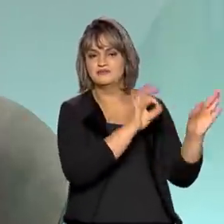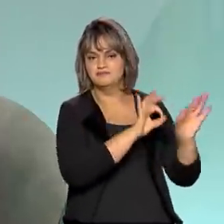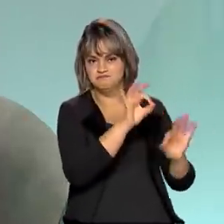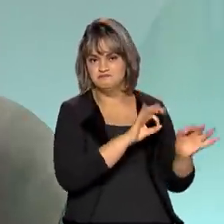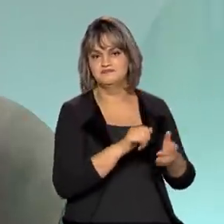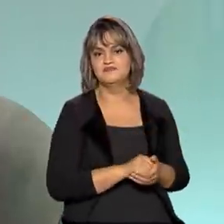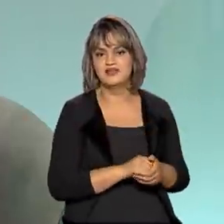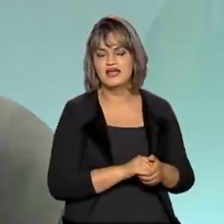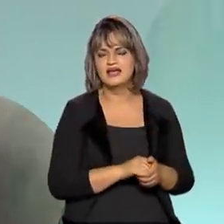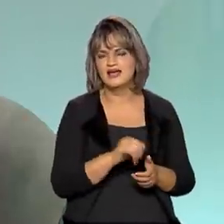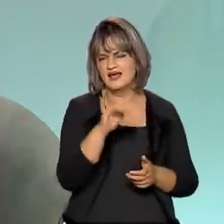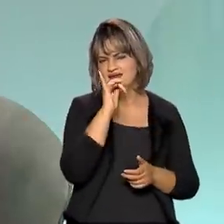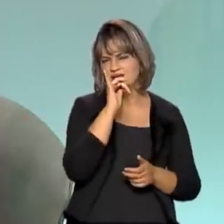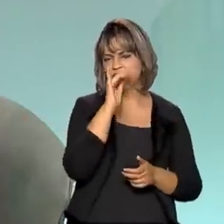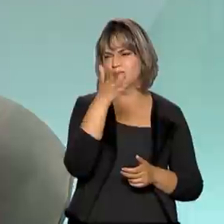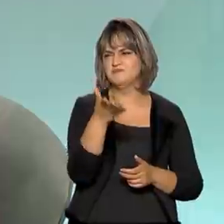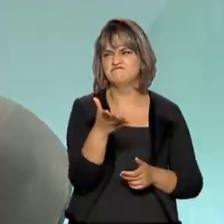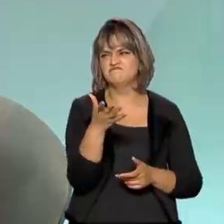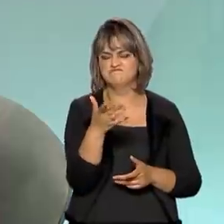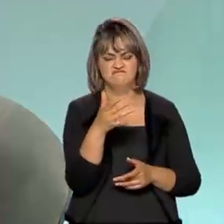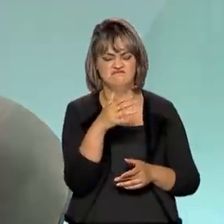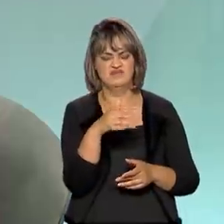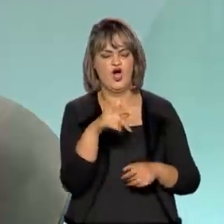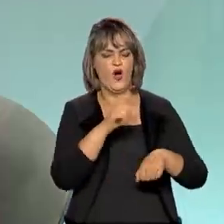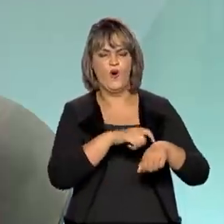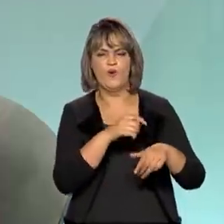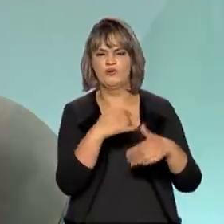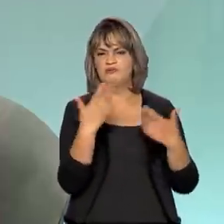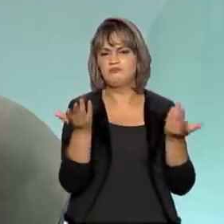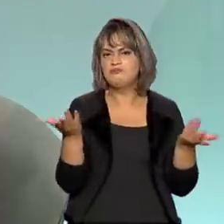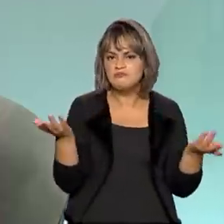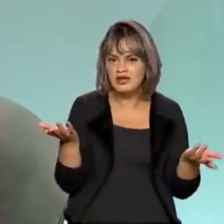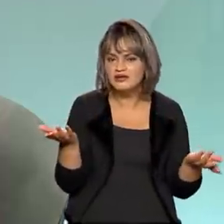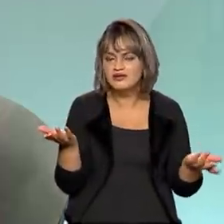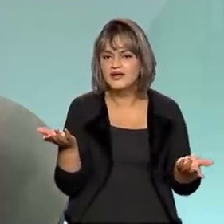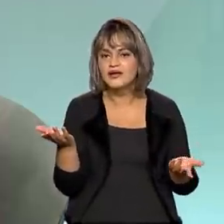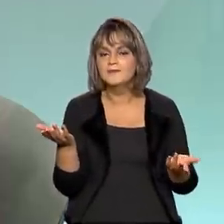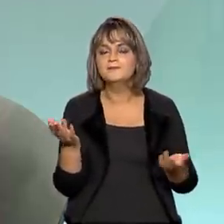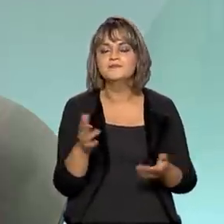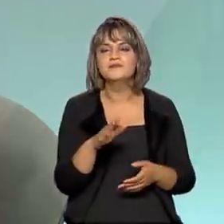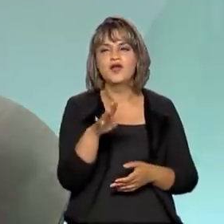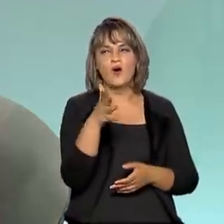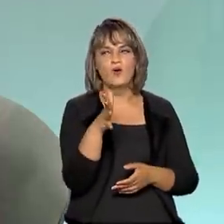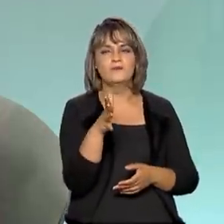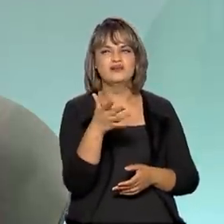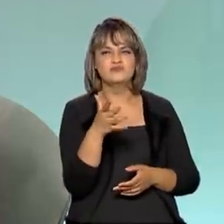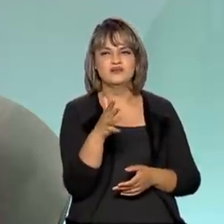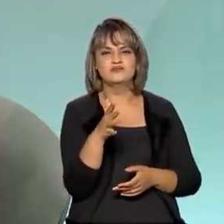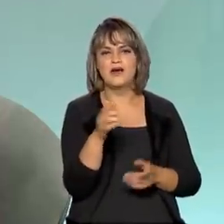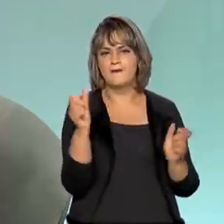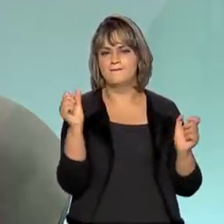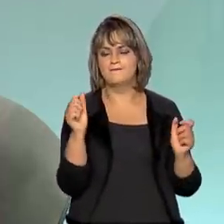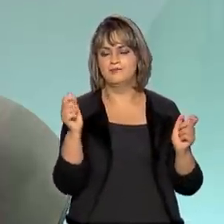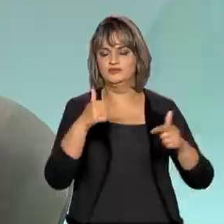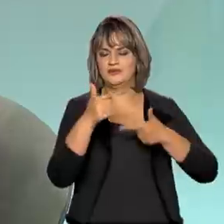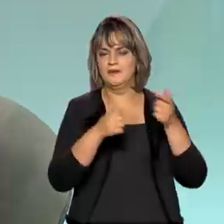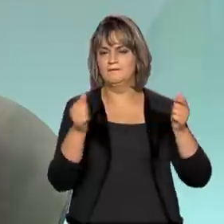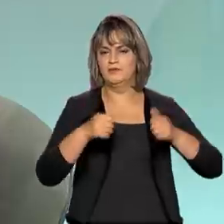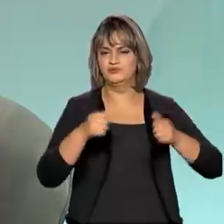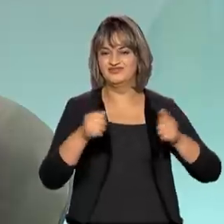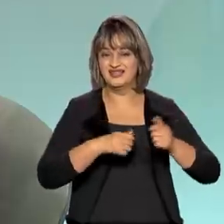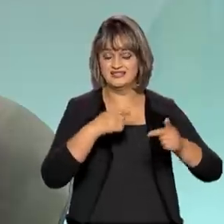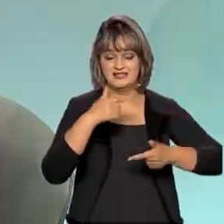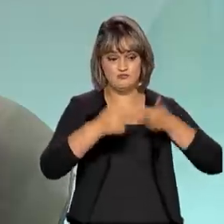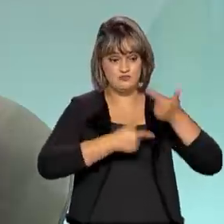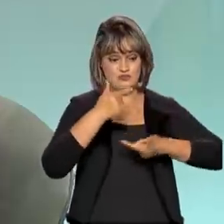funcionando. Para ter uma ideia do que significa isso, a gente está falando algo em torno da potência necessária para atender